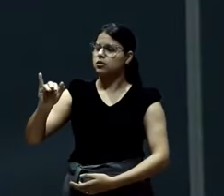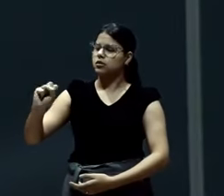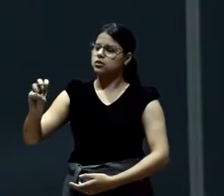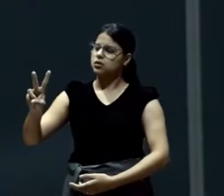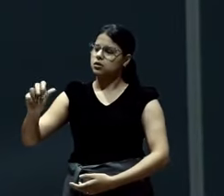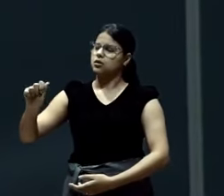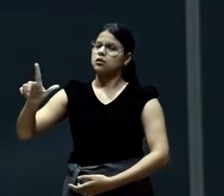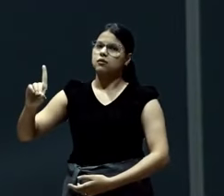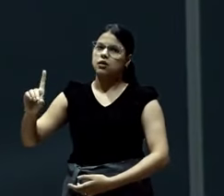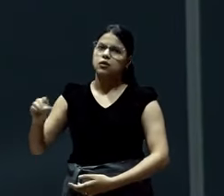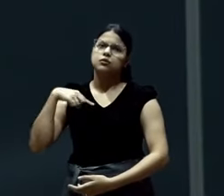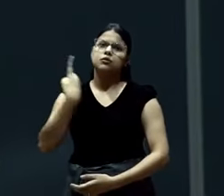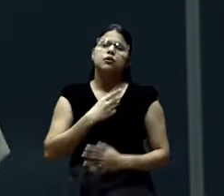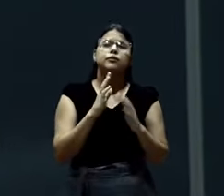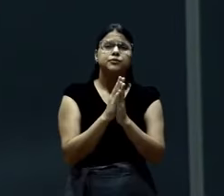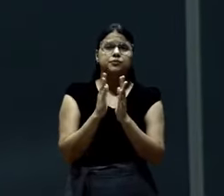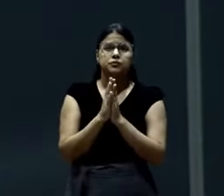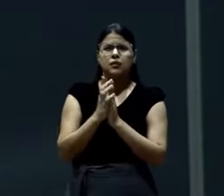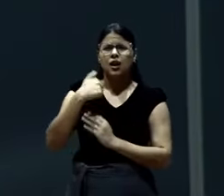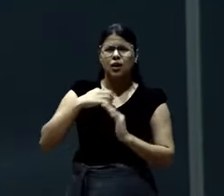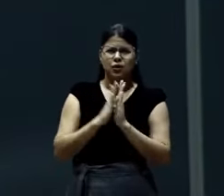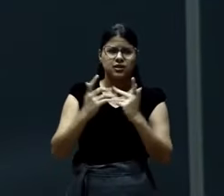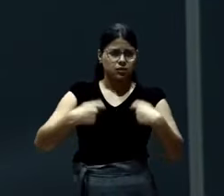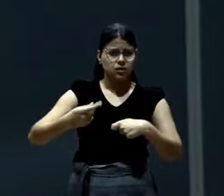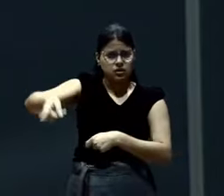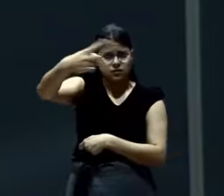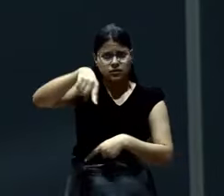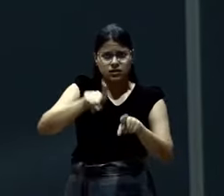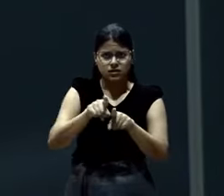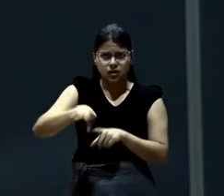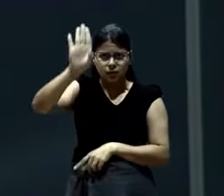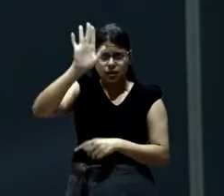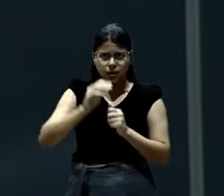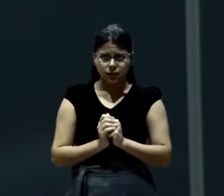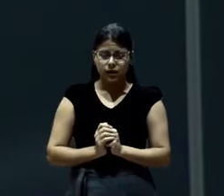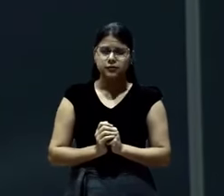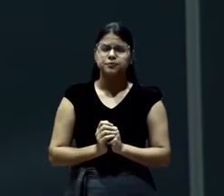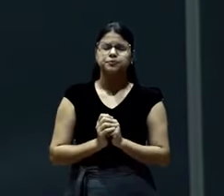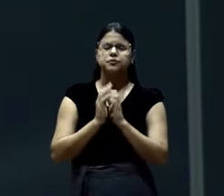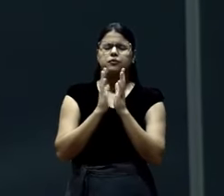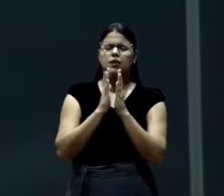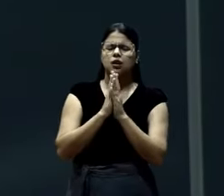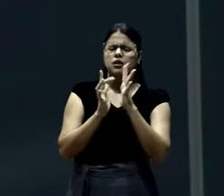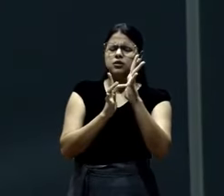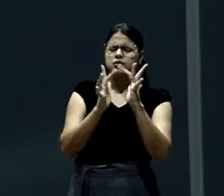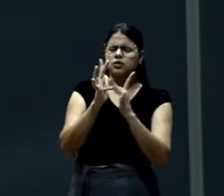estar orando por ele. Eu preciso de oração. Quem mais precisa de oração? Bondoso Jesus.